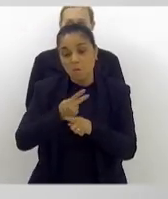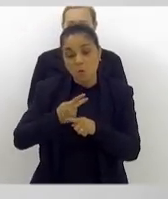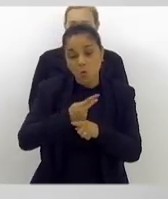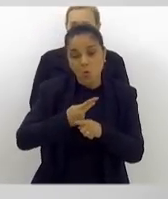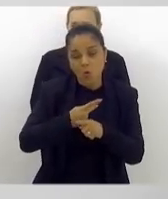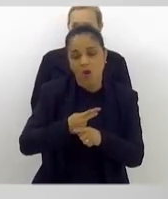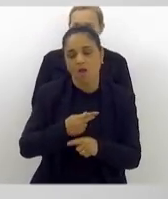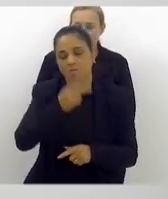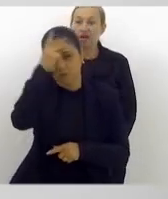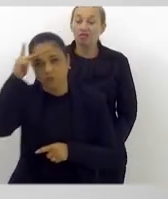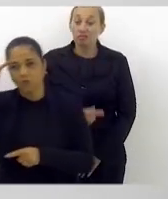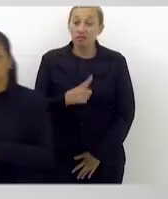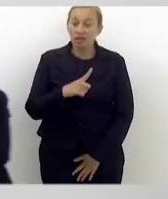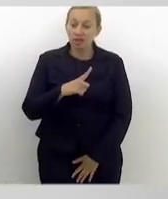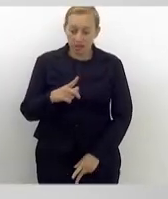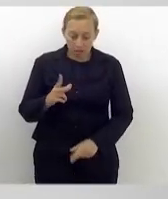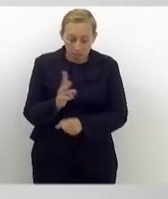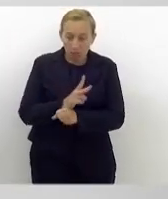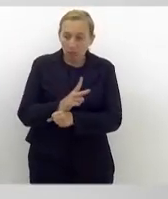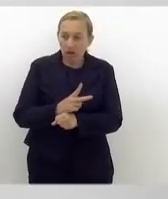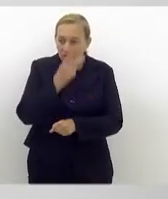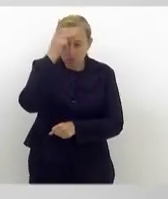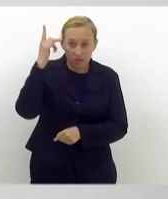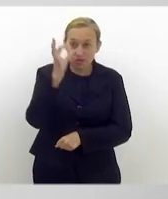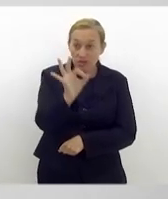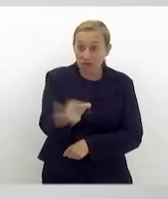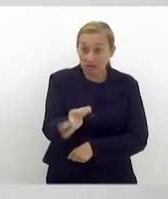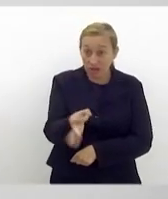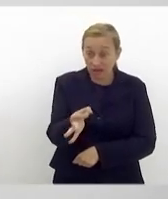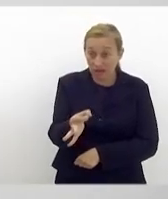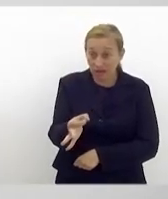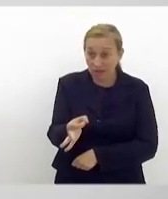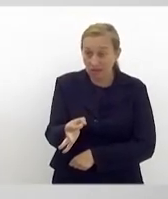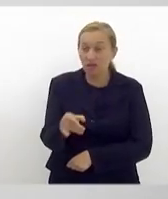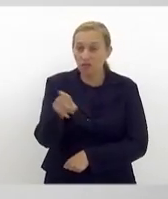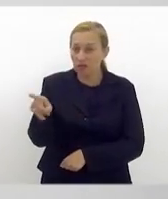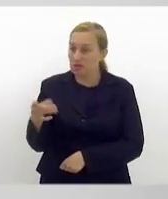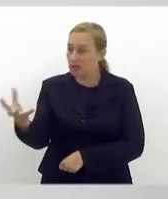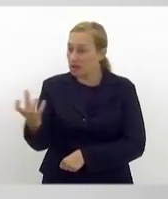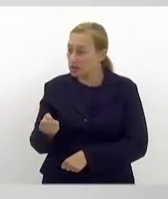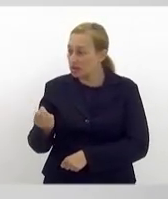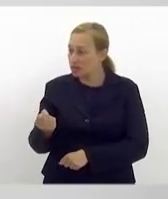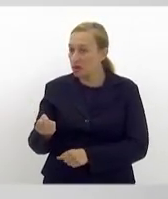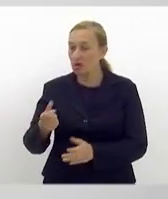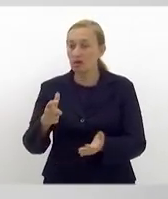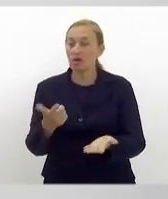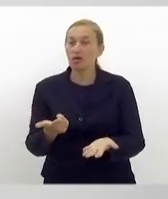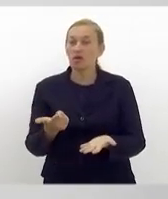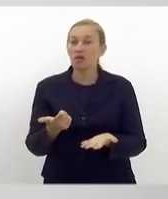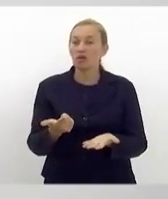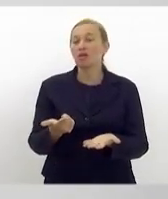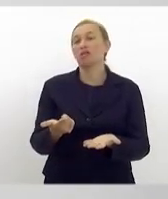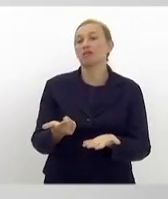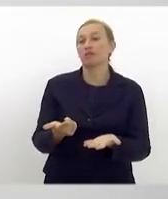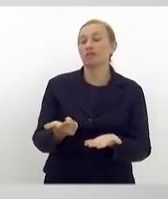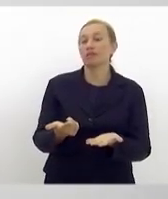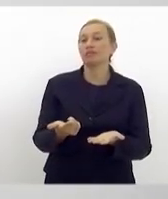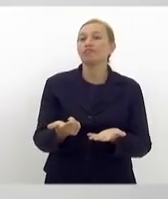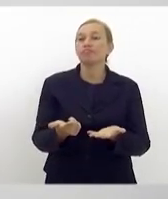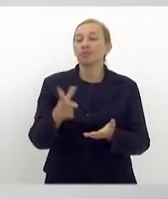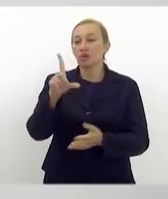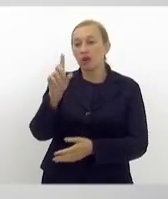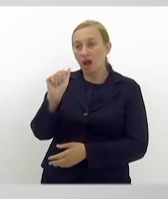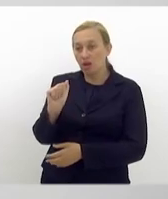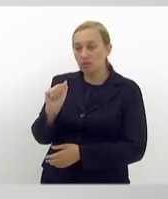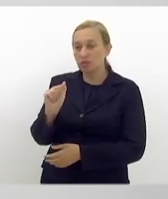as pessoas certas para fazer os testes corretos e você receber o diagnóstico. E ele começou a falar várias coisas que eu falei aqui que